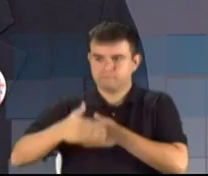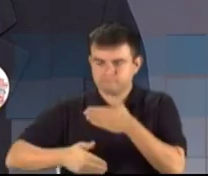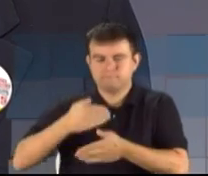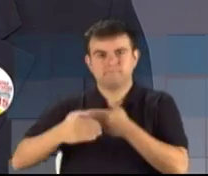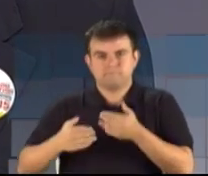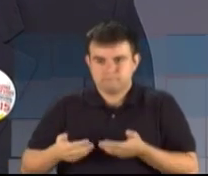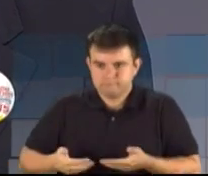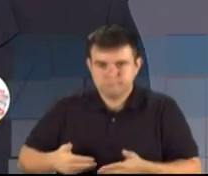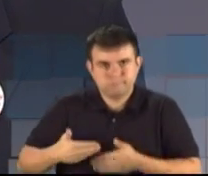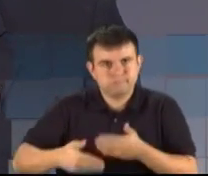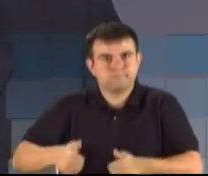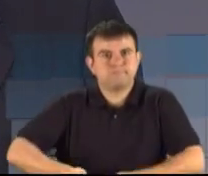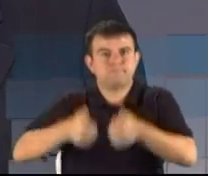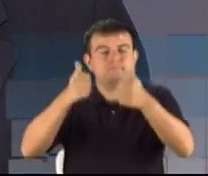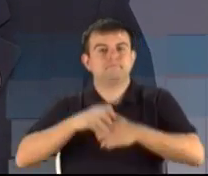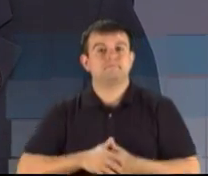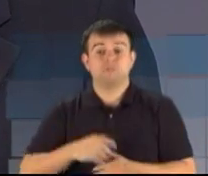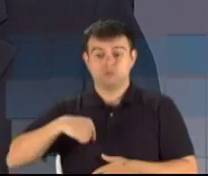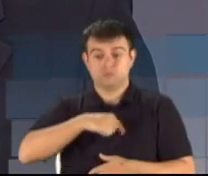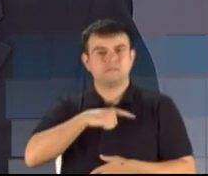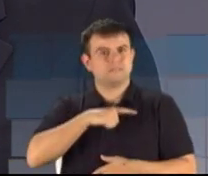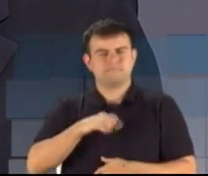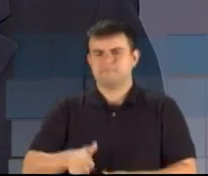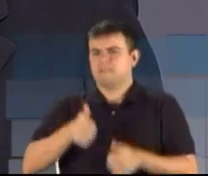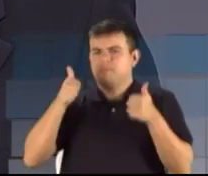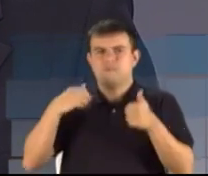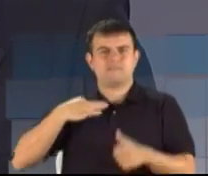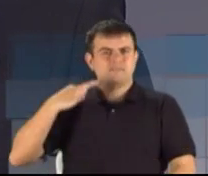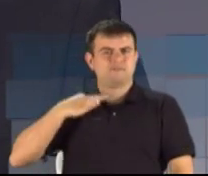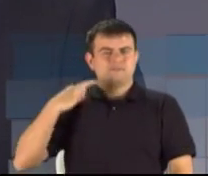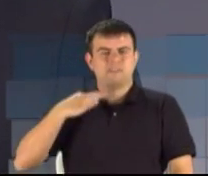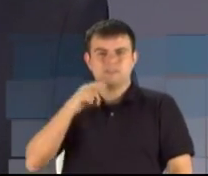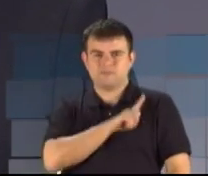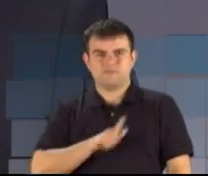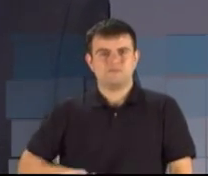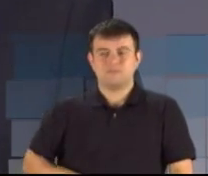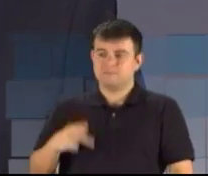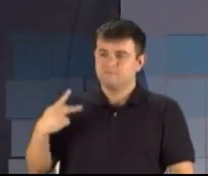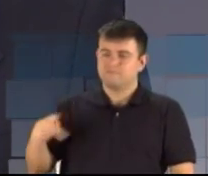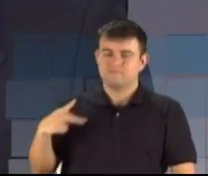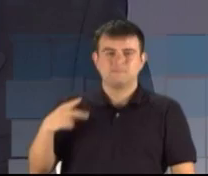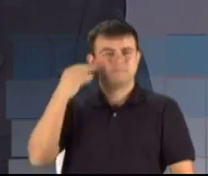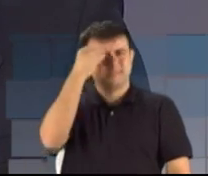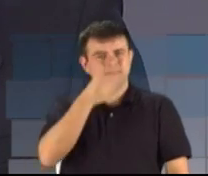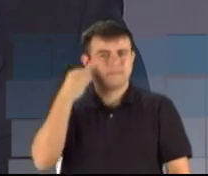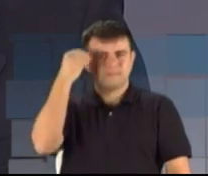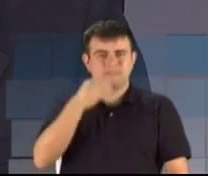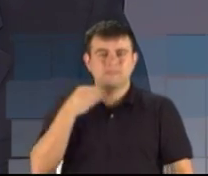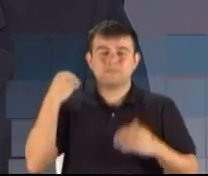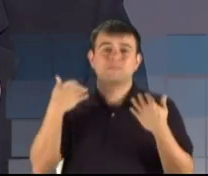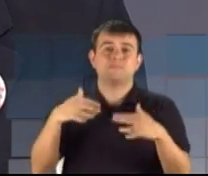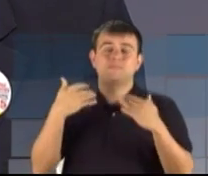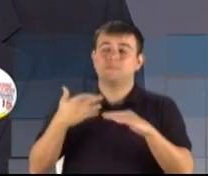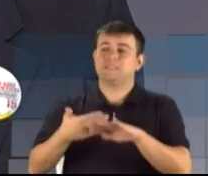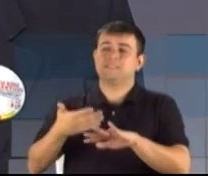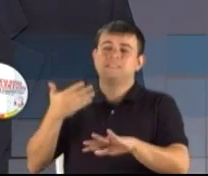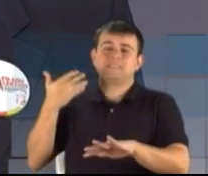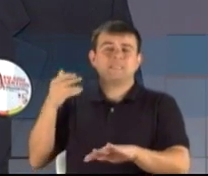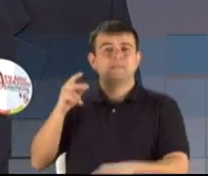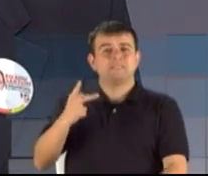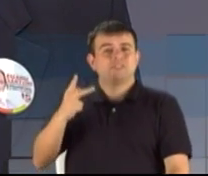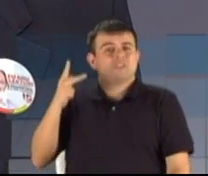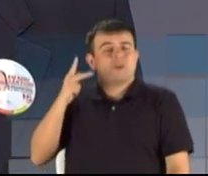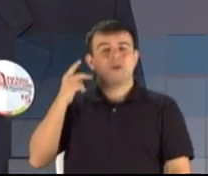Nós temos o melhor candidato a governador, sem dúvida nenhuma, pela sua experiência, pela sua história, pela sua trajetória política.